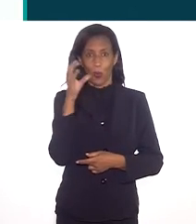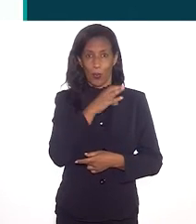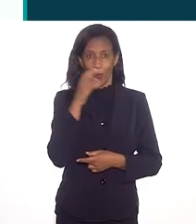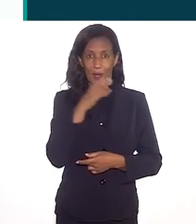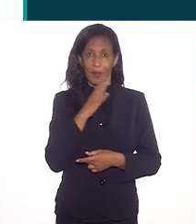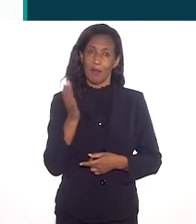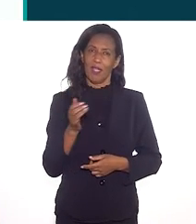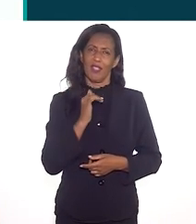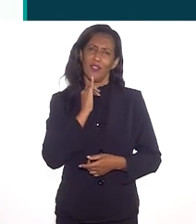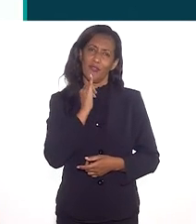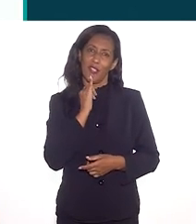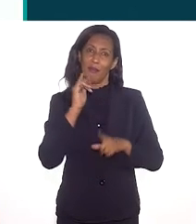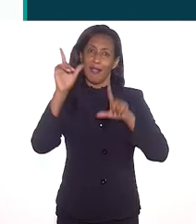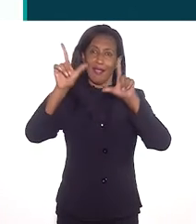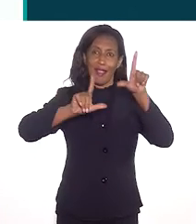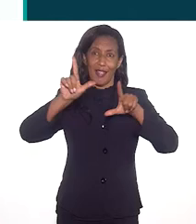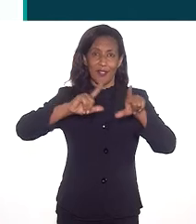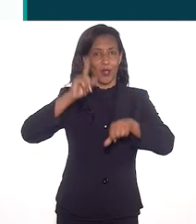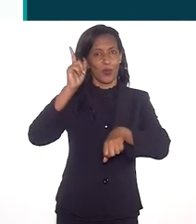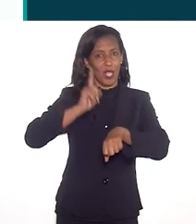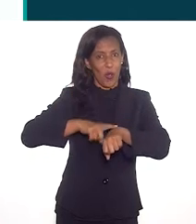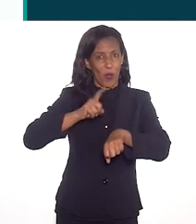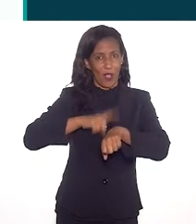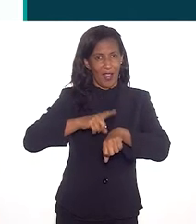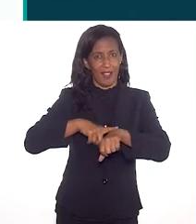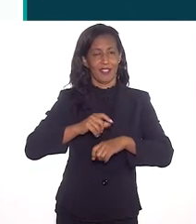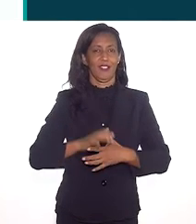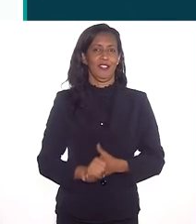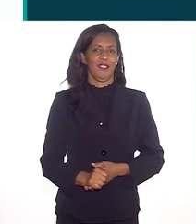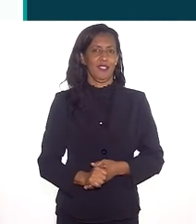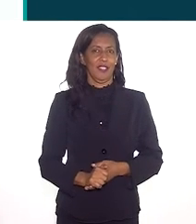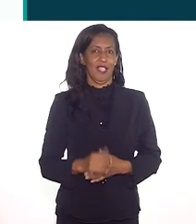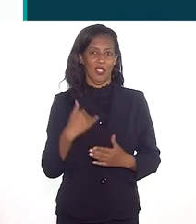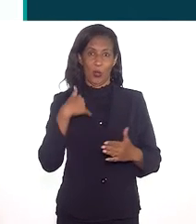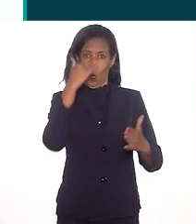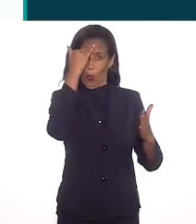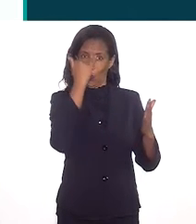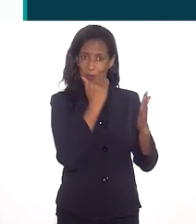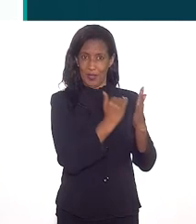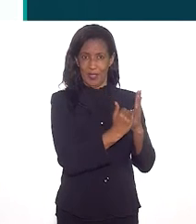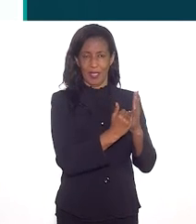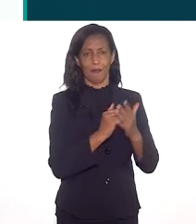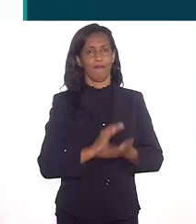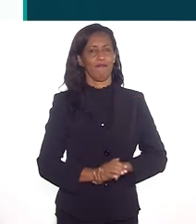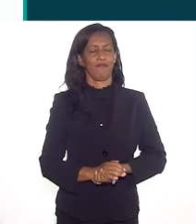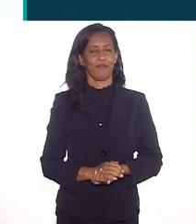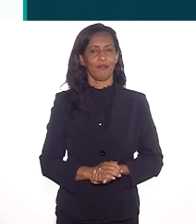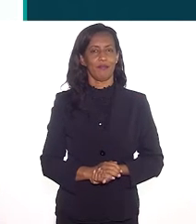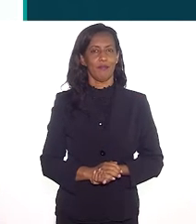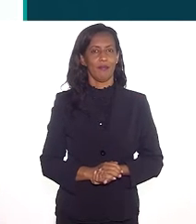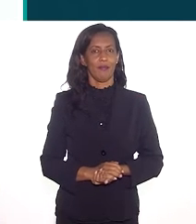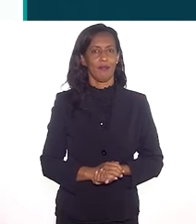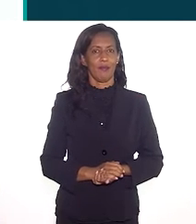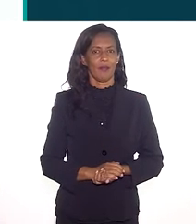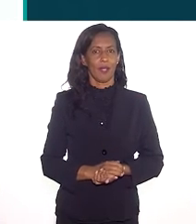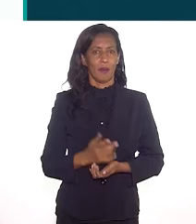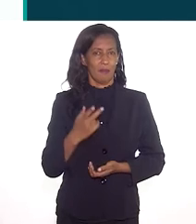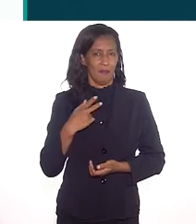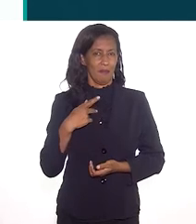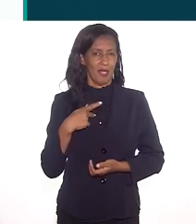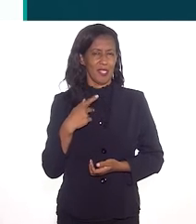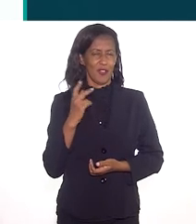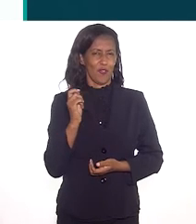gente ter que ser corrido assim, mas infelizmente televisão tem horário e a gente tem que cumprir isso. Mas eu